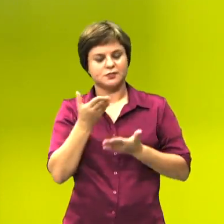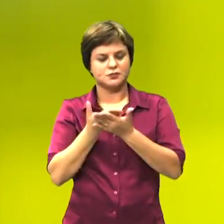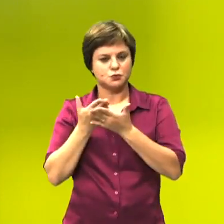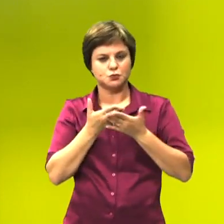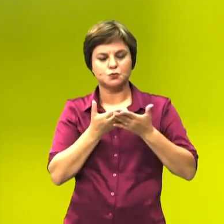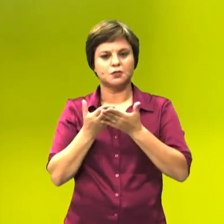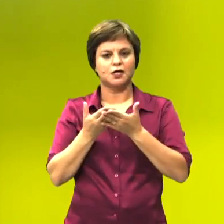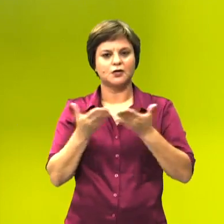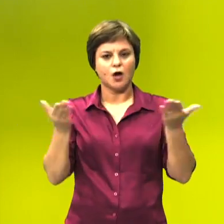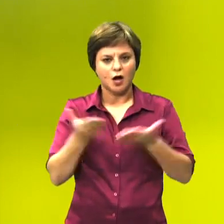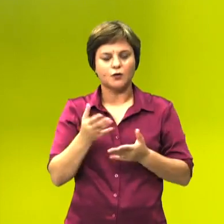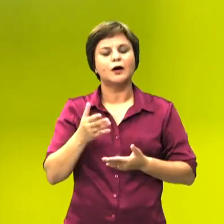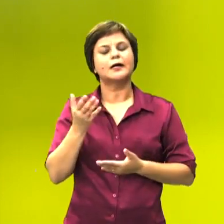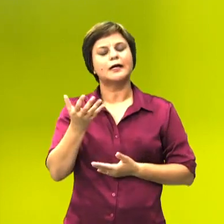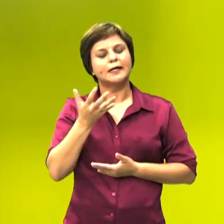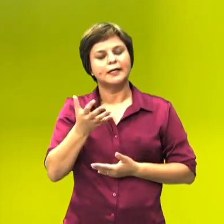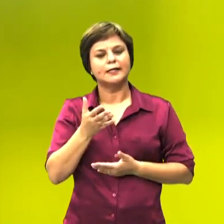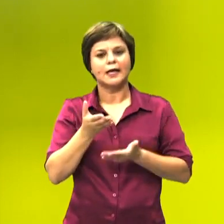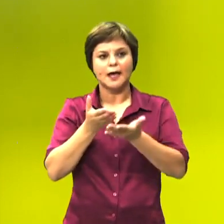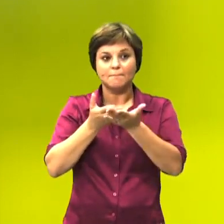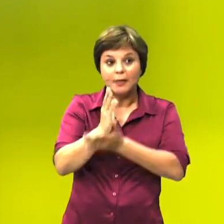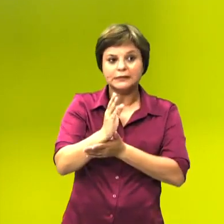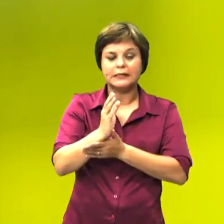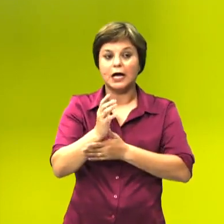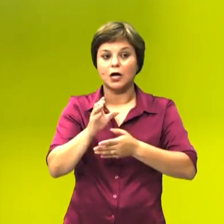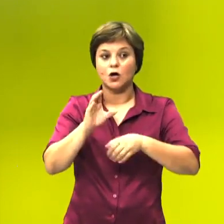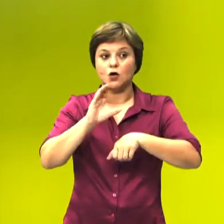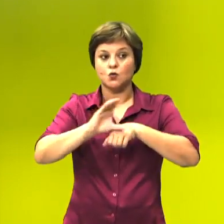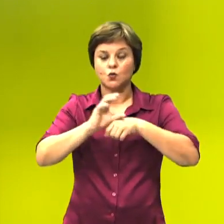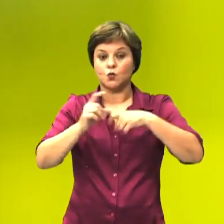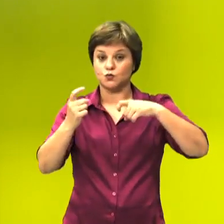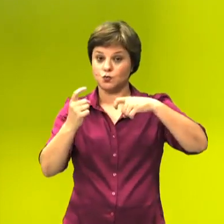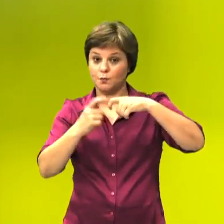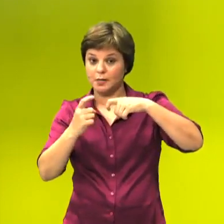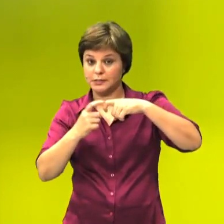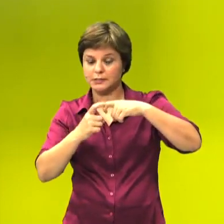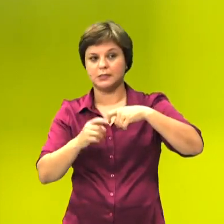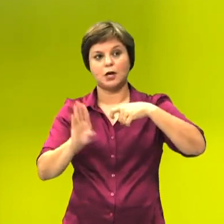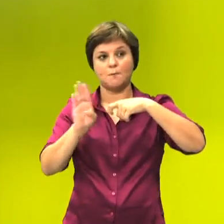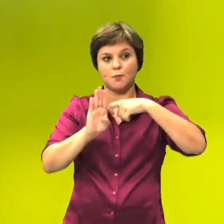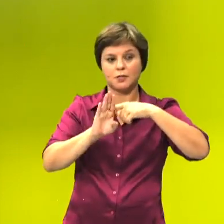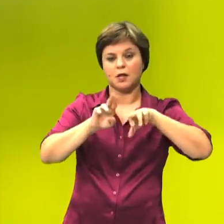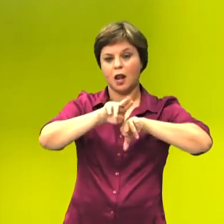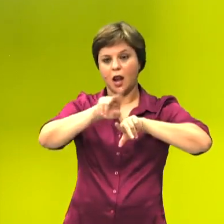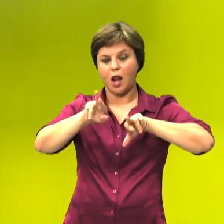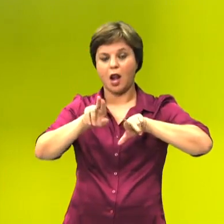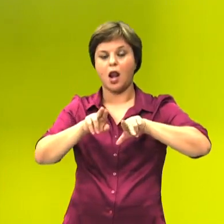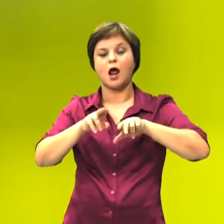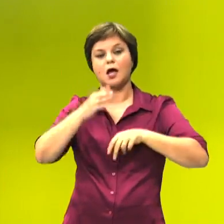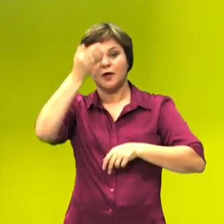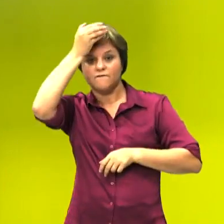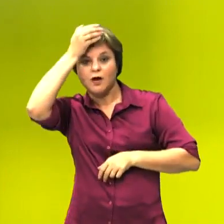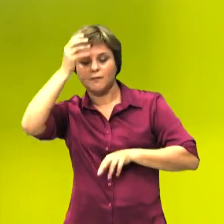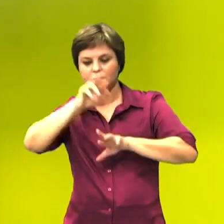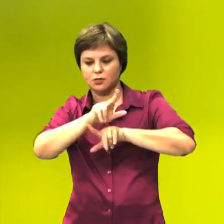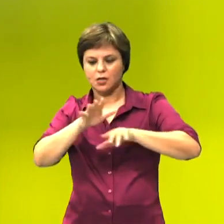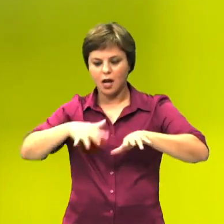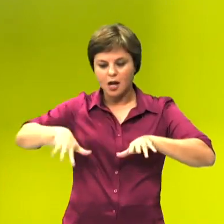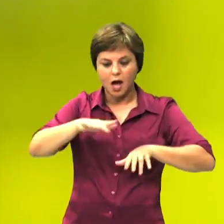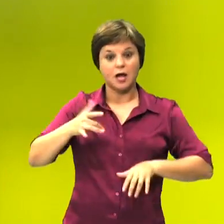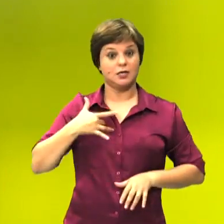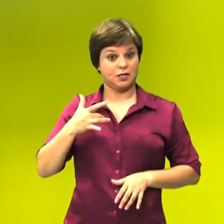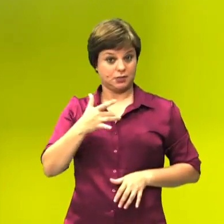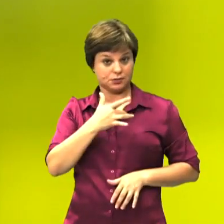está estudando aí e quer ser aprovado em medicina, biomedicina, enfermagem, cursos relacionados à área da